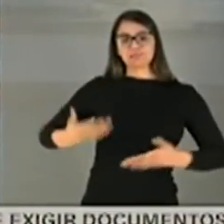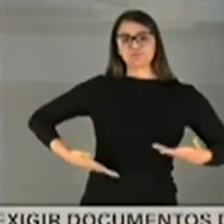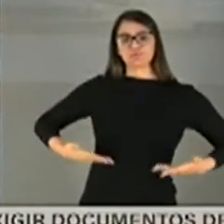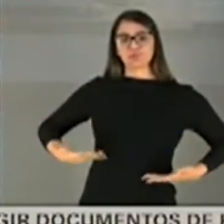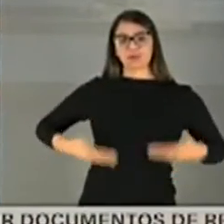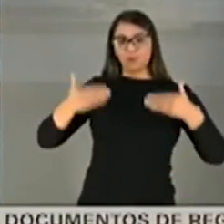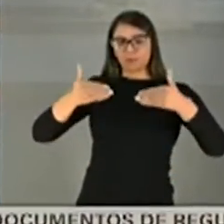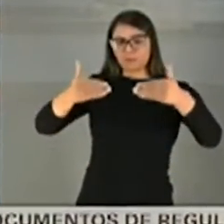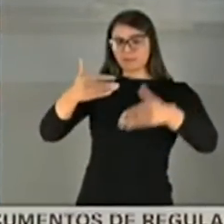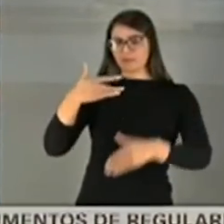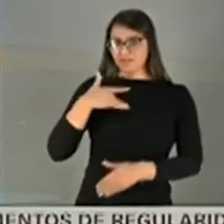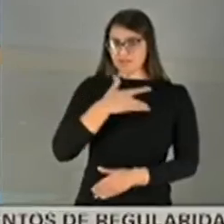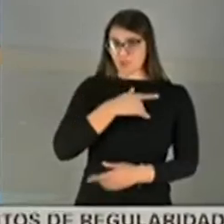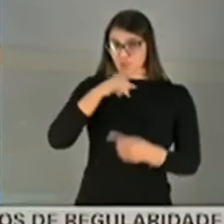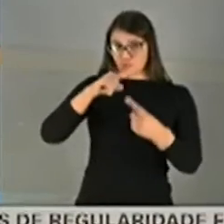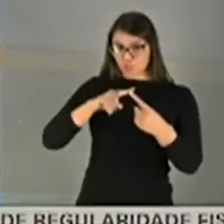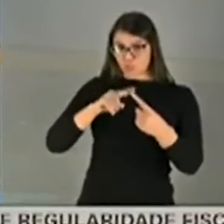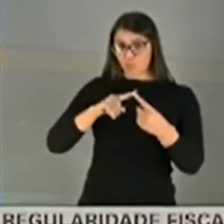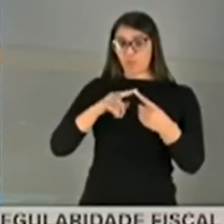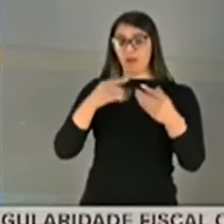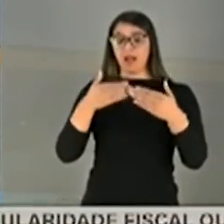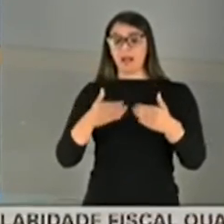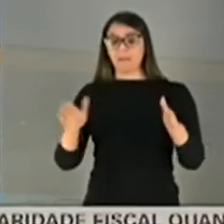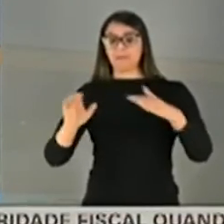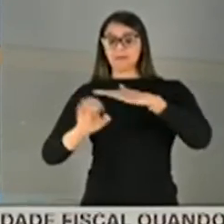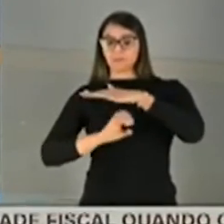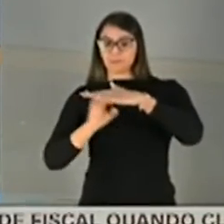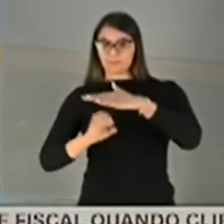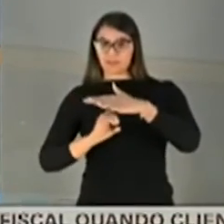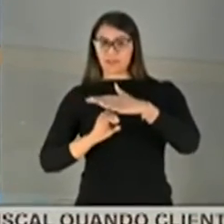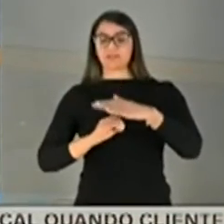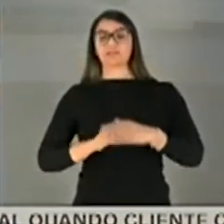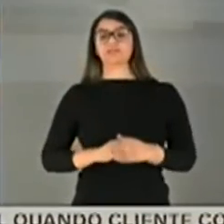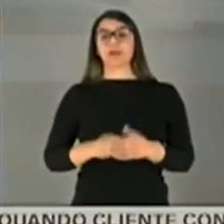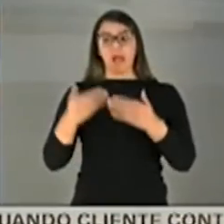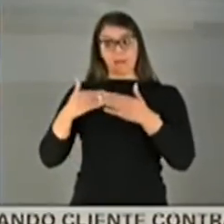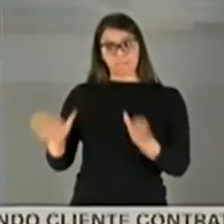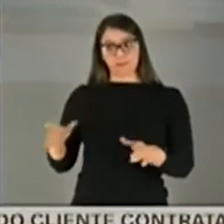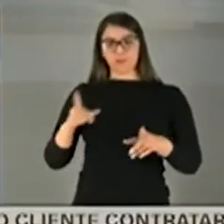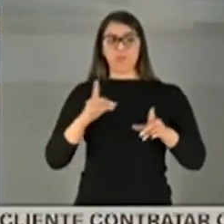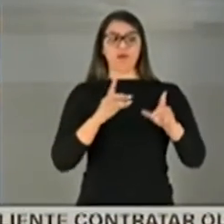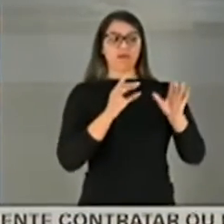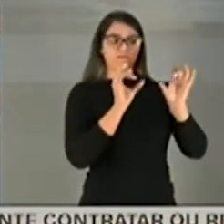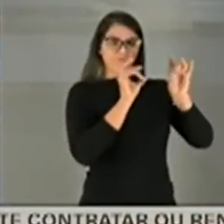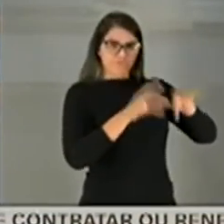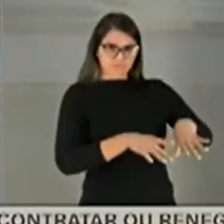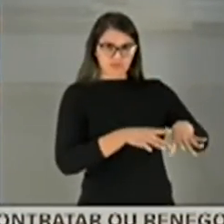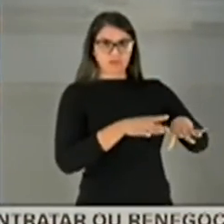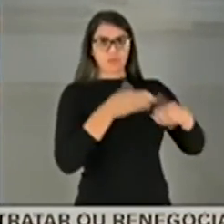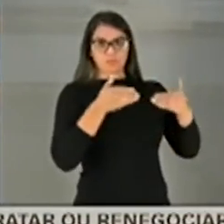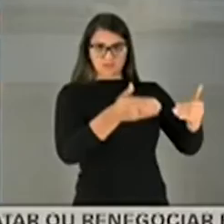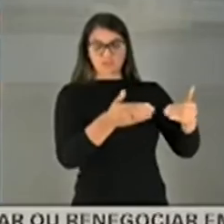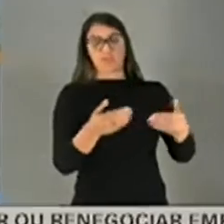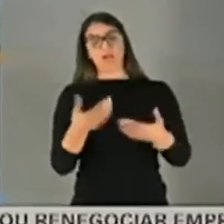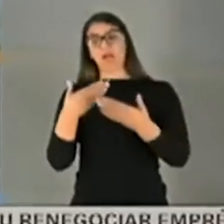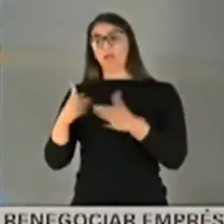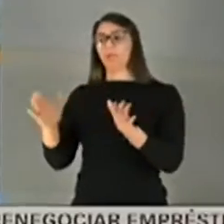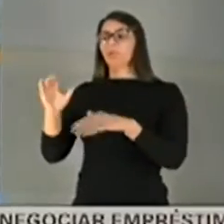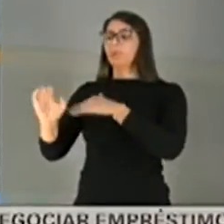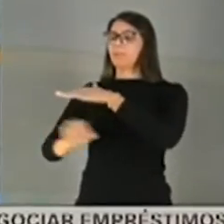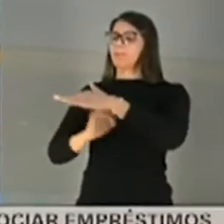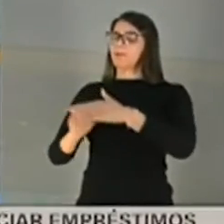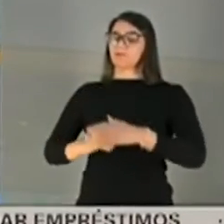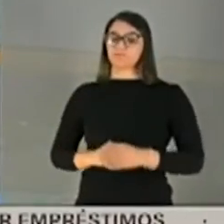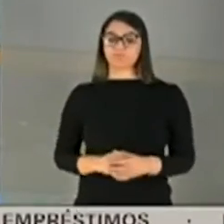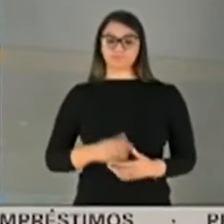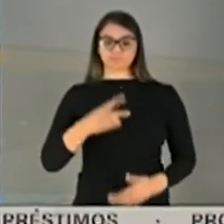do Ministério da Saúde. Um deles tinha aberto a empresa logo depois que saiu do Ministério da deles aberta a empresa, ele está ali. E aqui o senhor Luiz